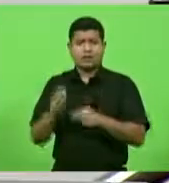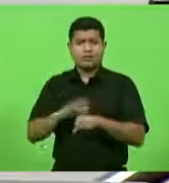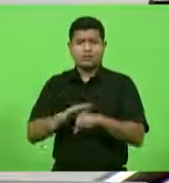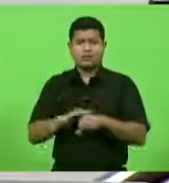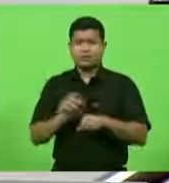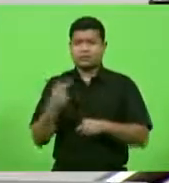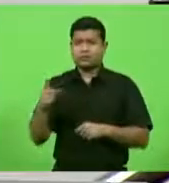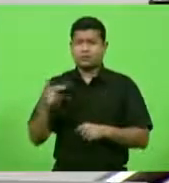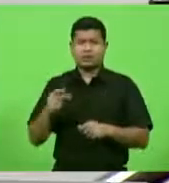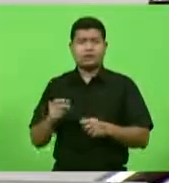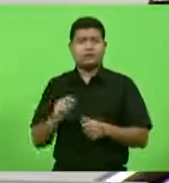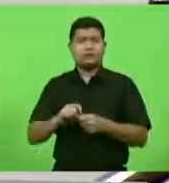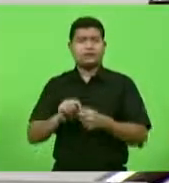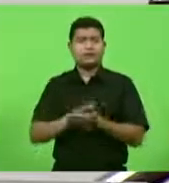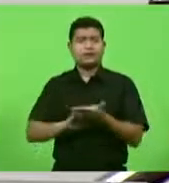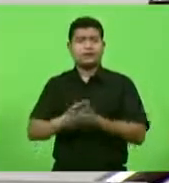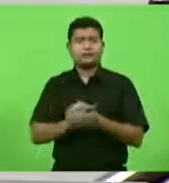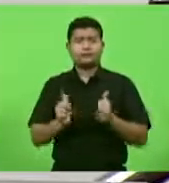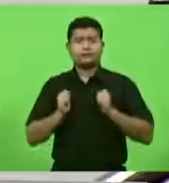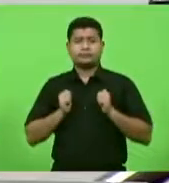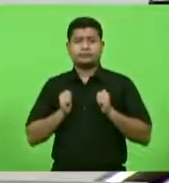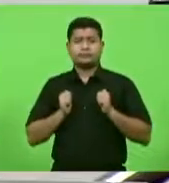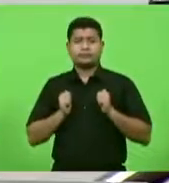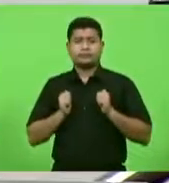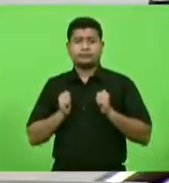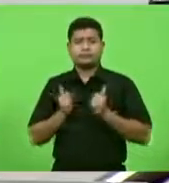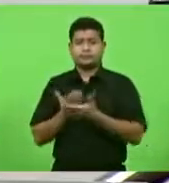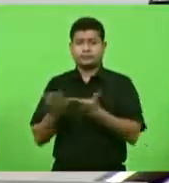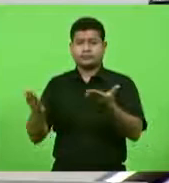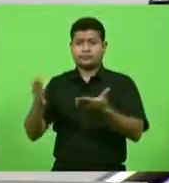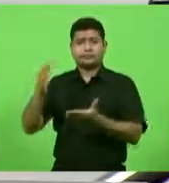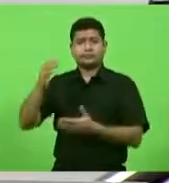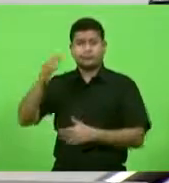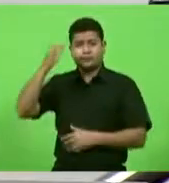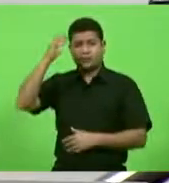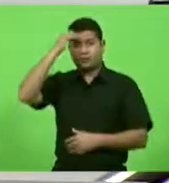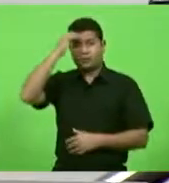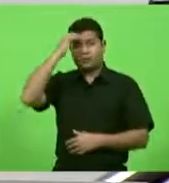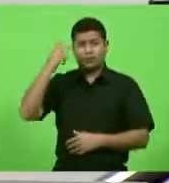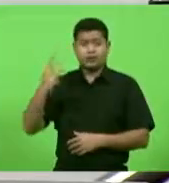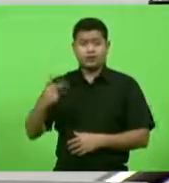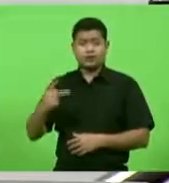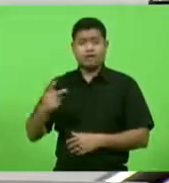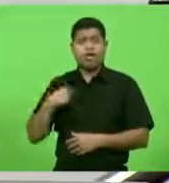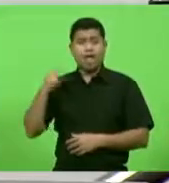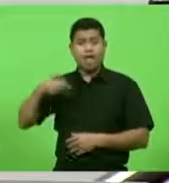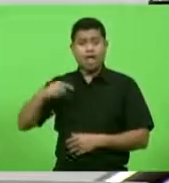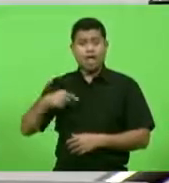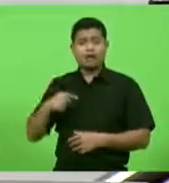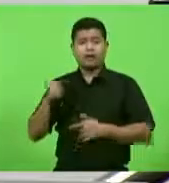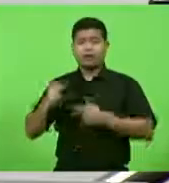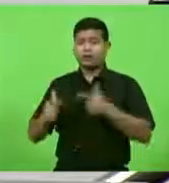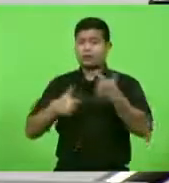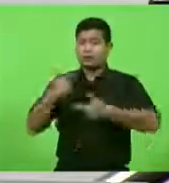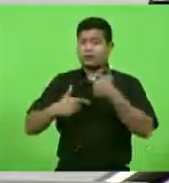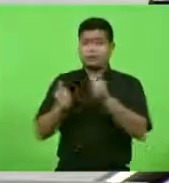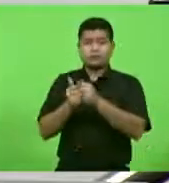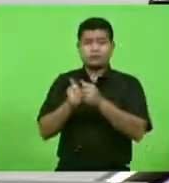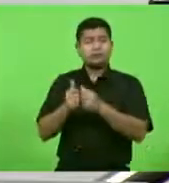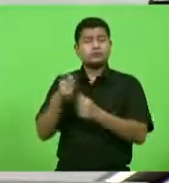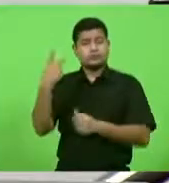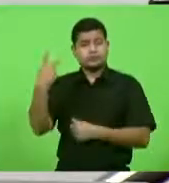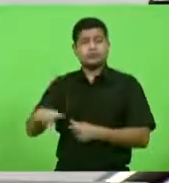com os acusados que eram subordinados dele eu quero lembrar que todos nós